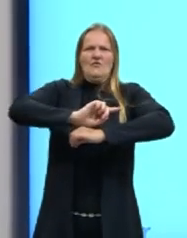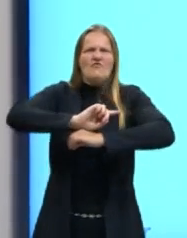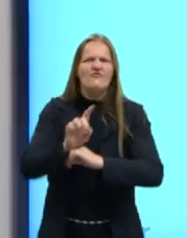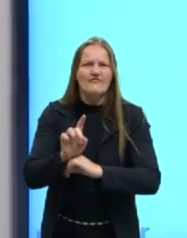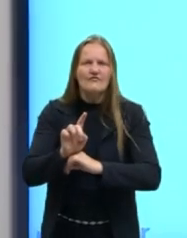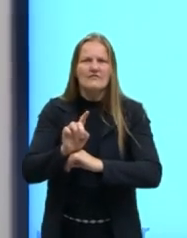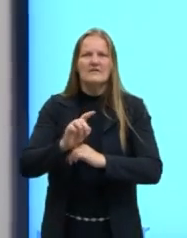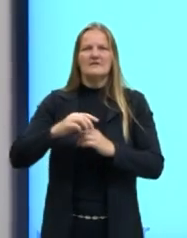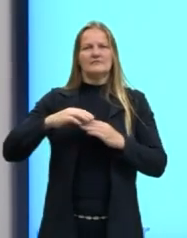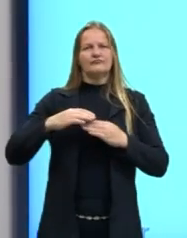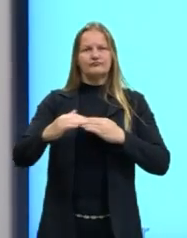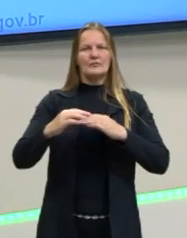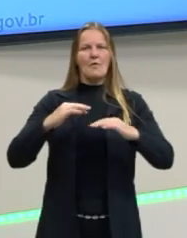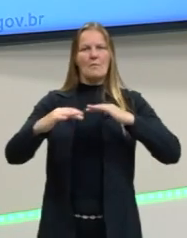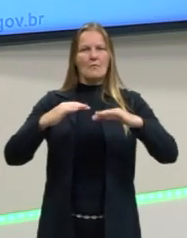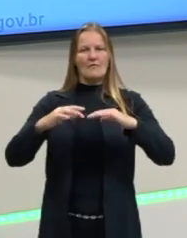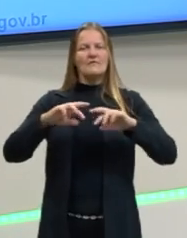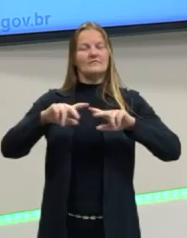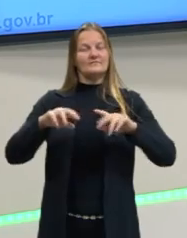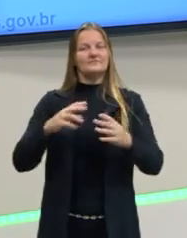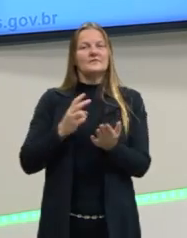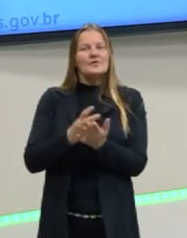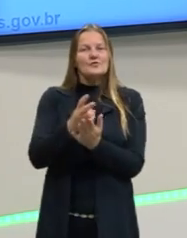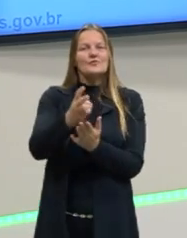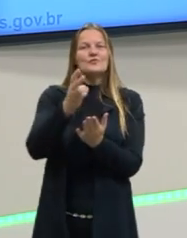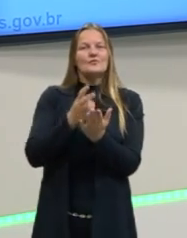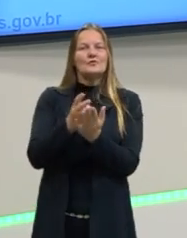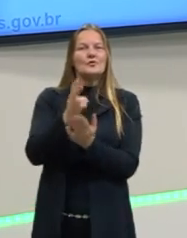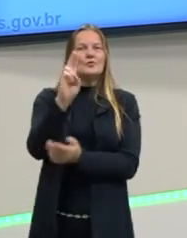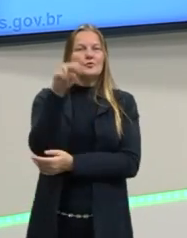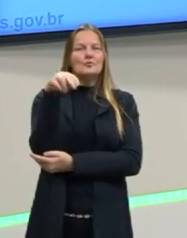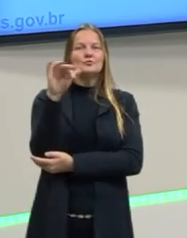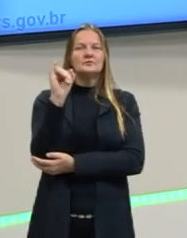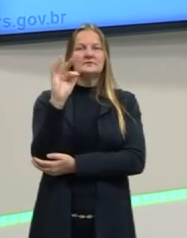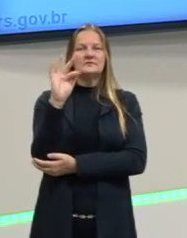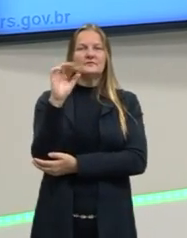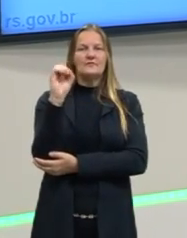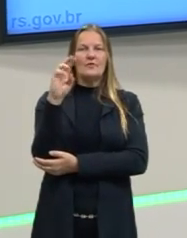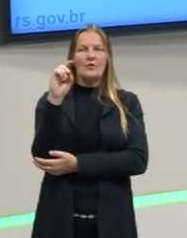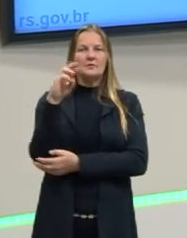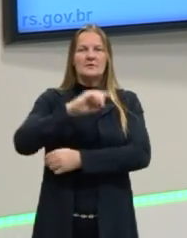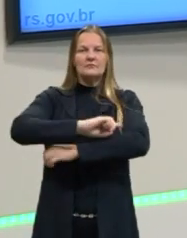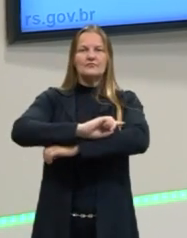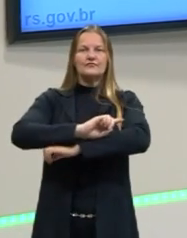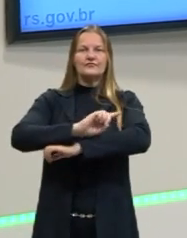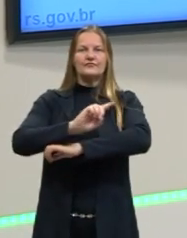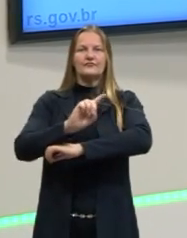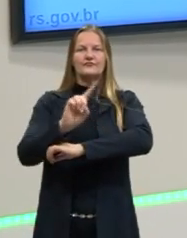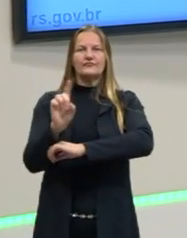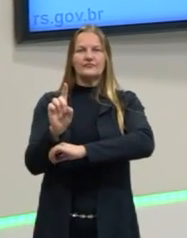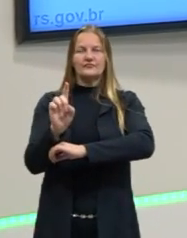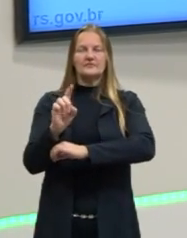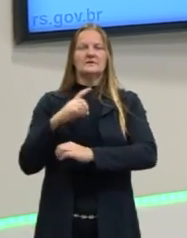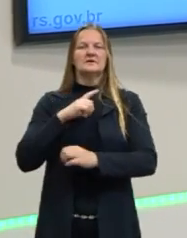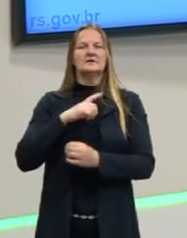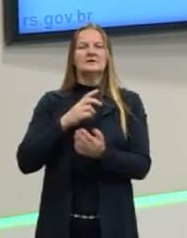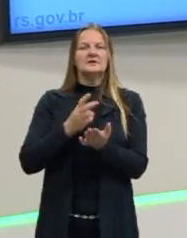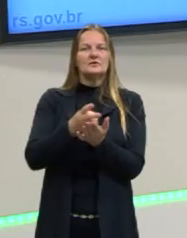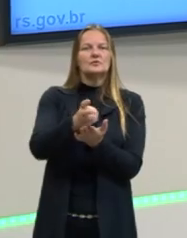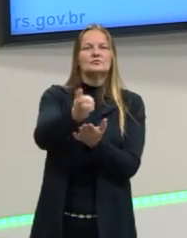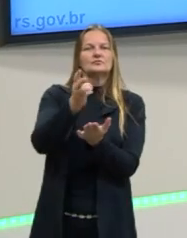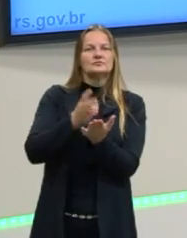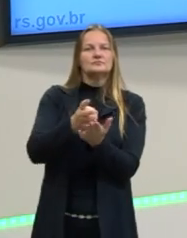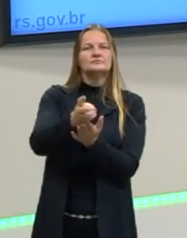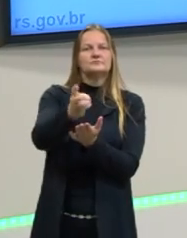Mesmo assim, o movimento continua sendo uniforme, porque essa aceleração que a gente está considerando, ela